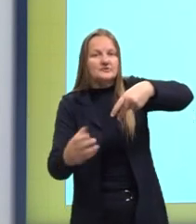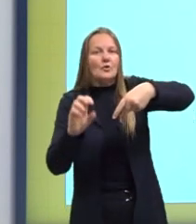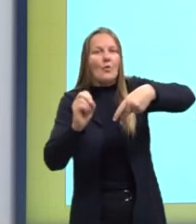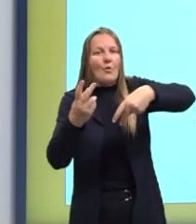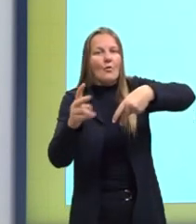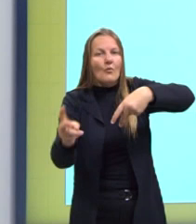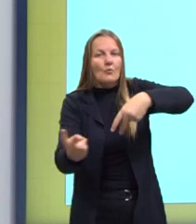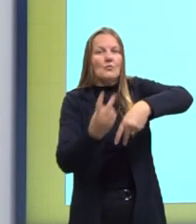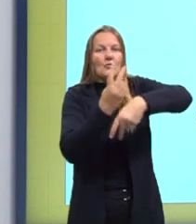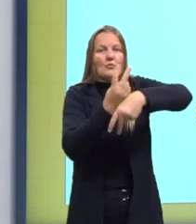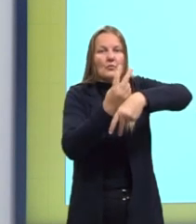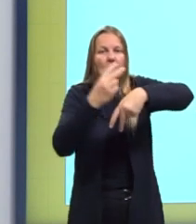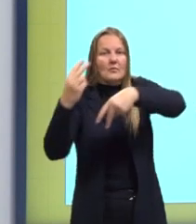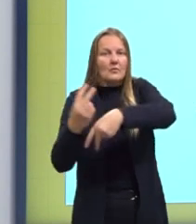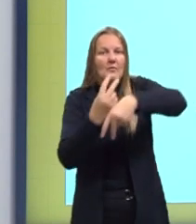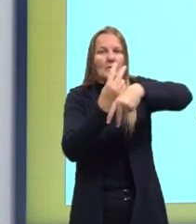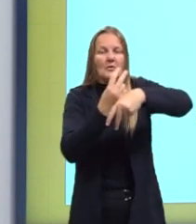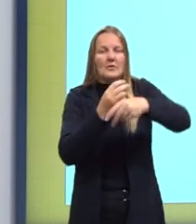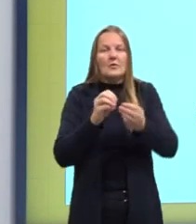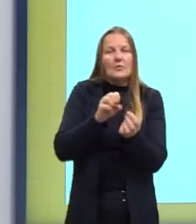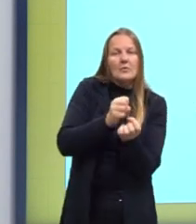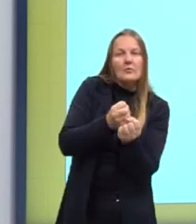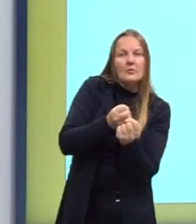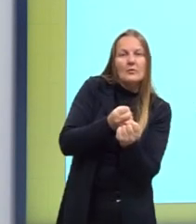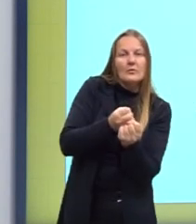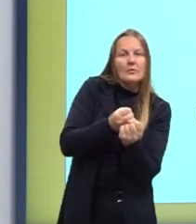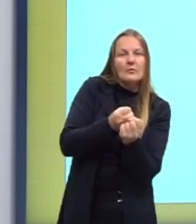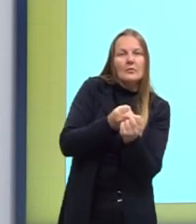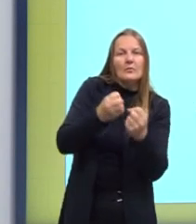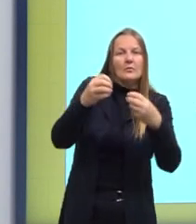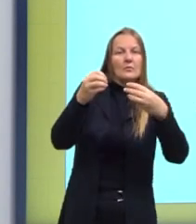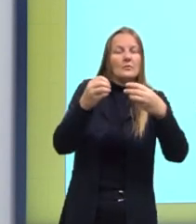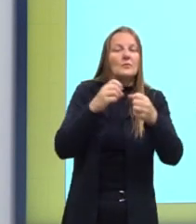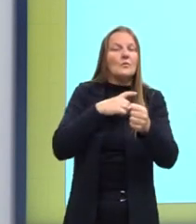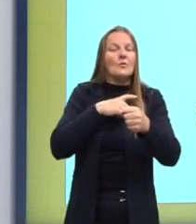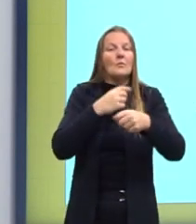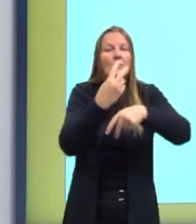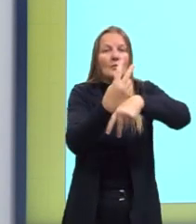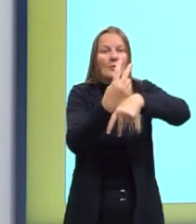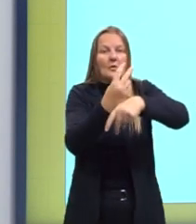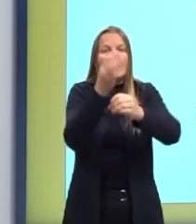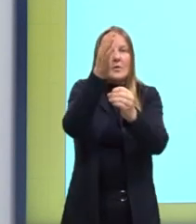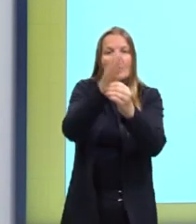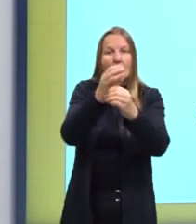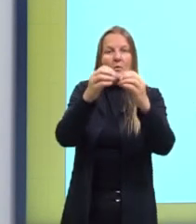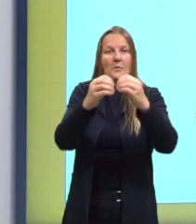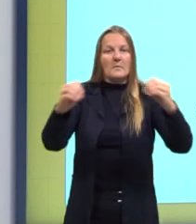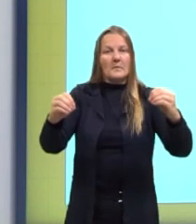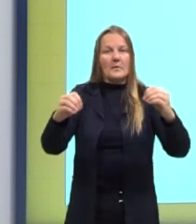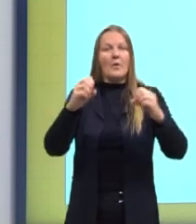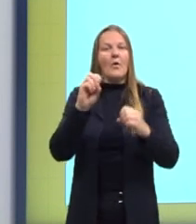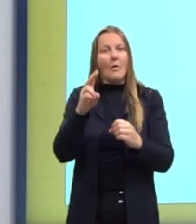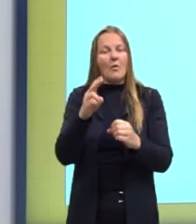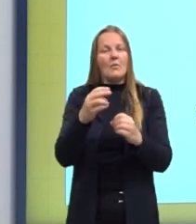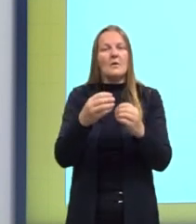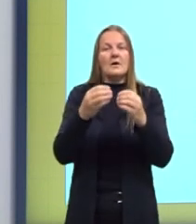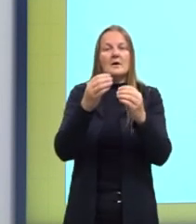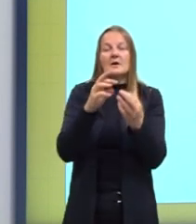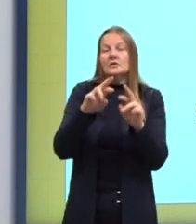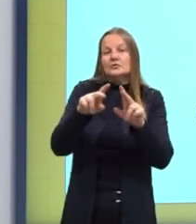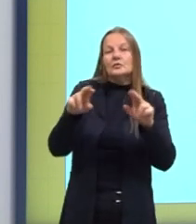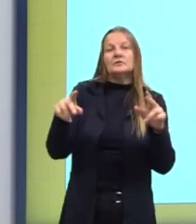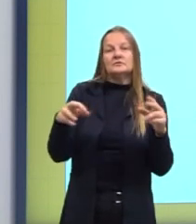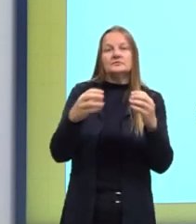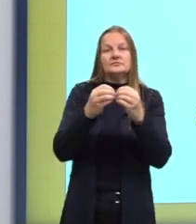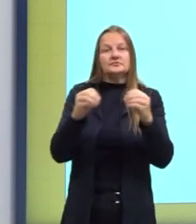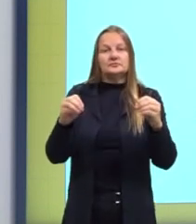erros na distribuição dos cromossomos durante a mitose ou meiose. A gente pode ver em algumas aulas